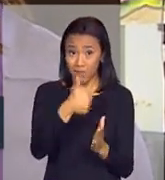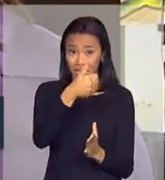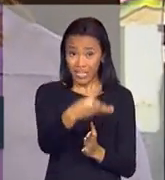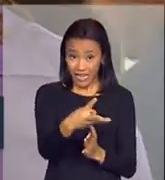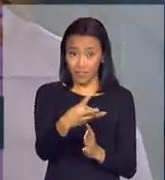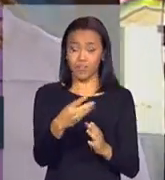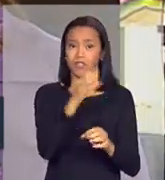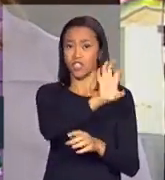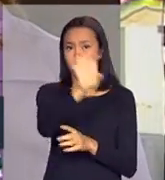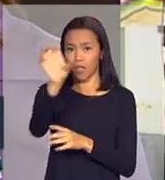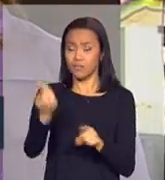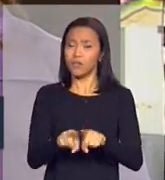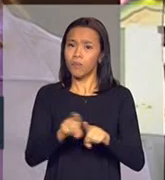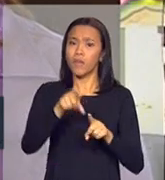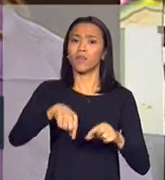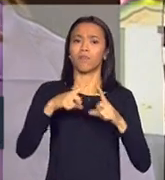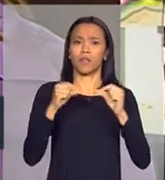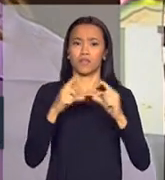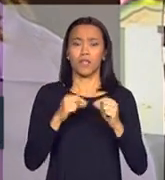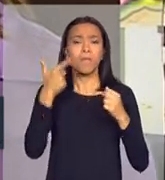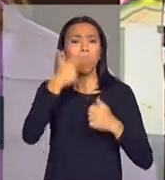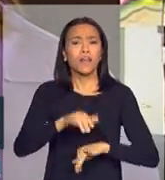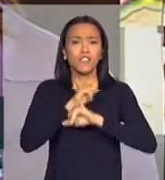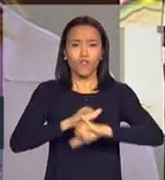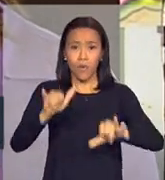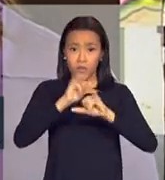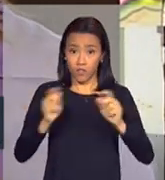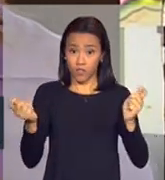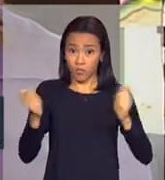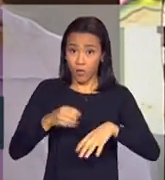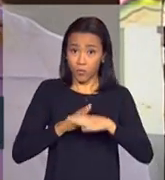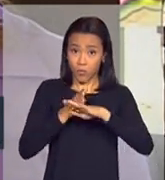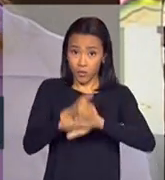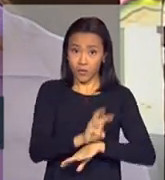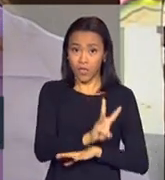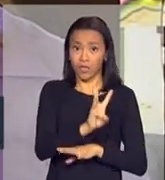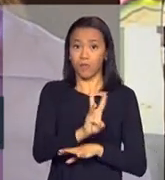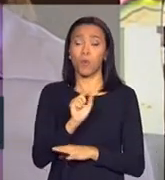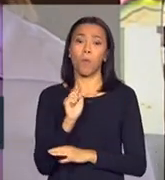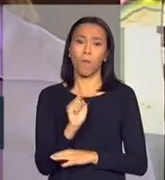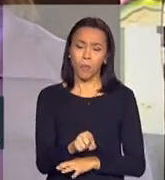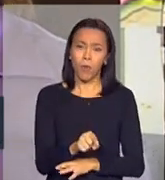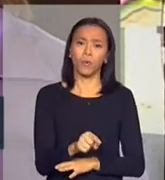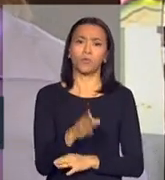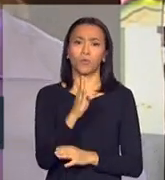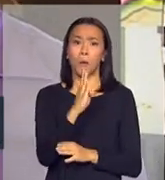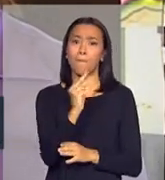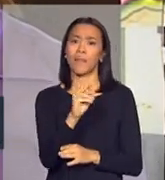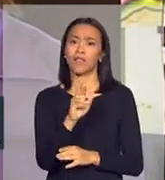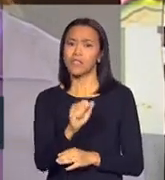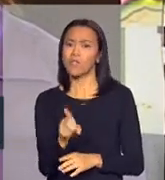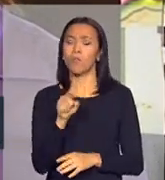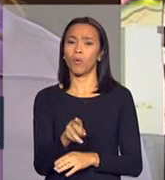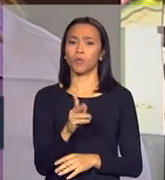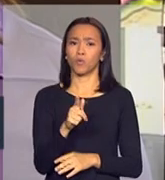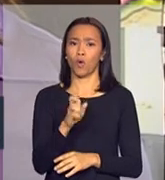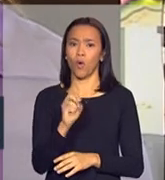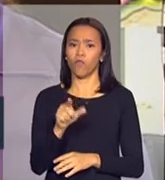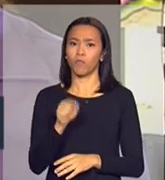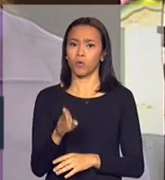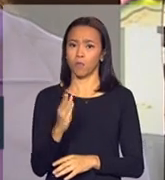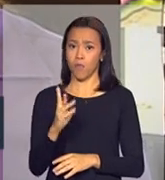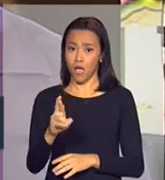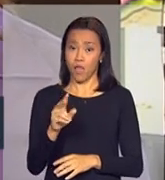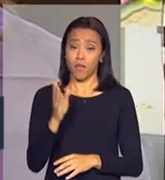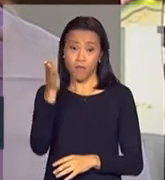Federal. Para mais informações, acesse o site do programa, que é o www.brasil.gov.br